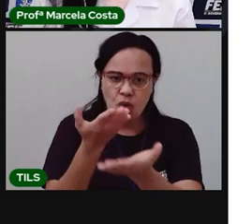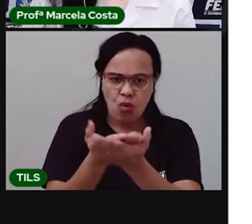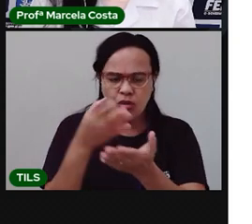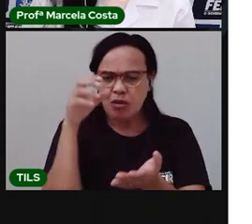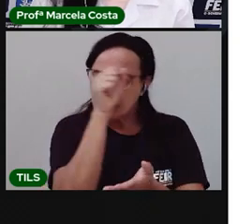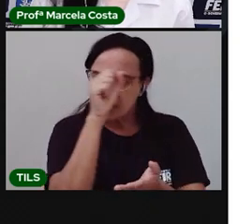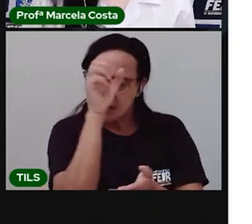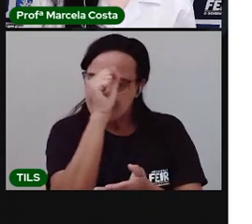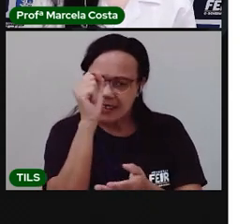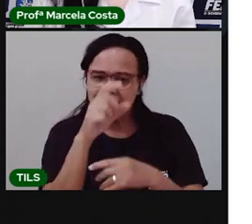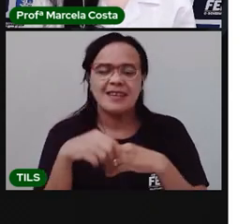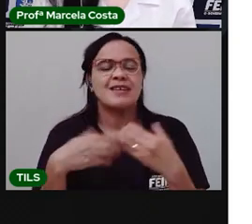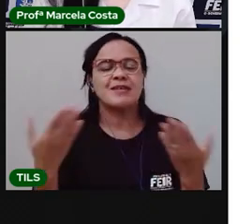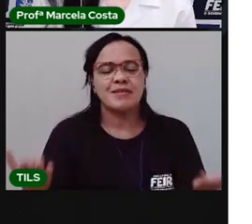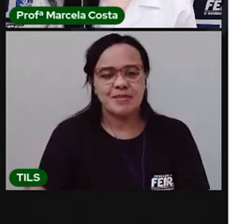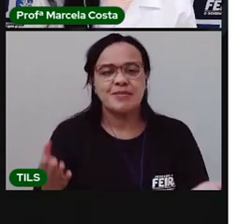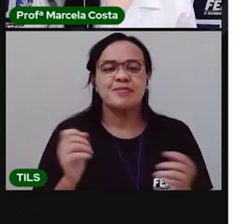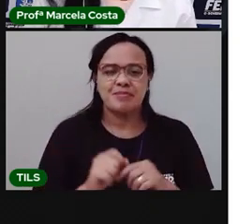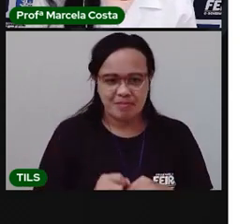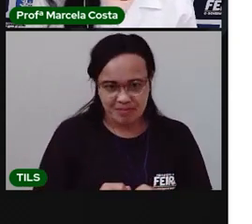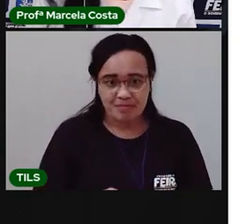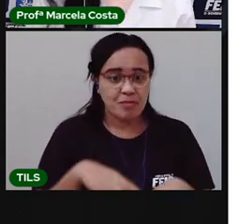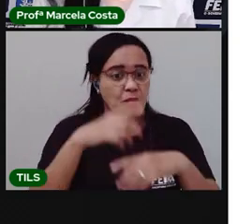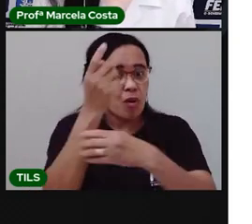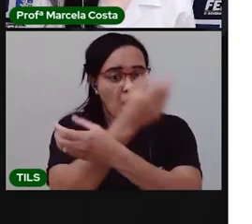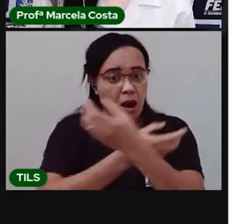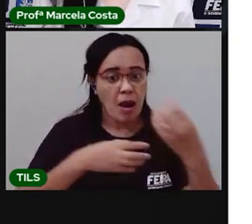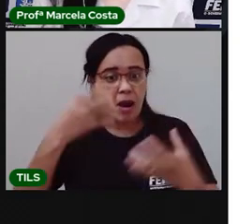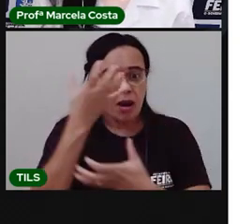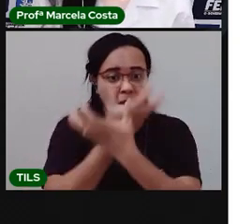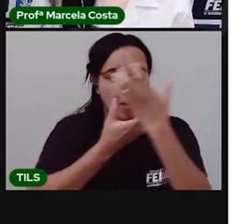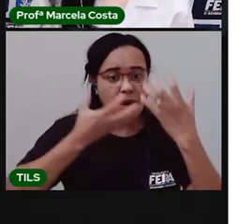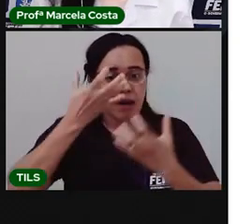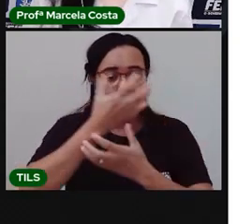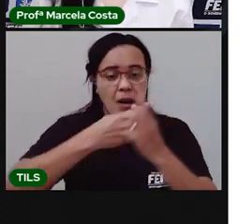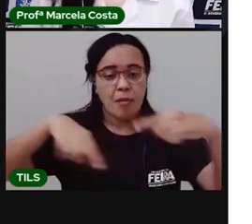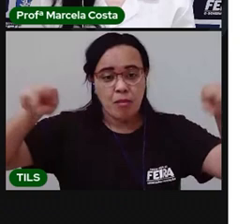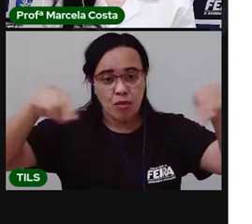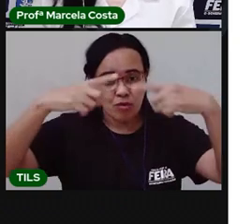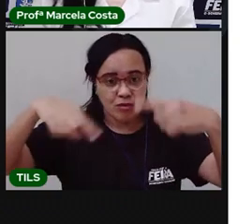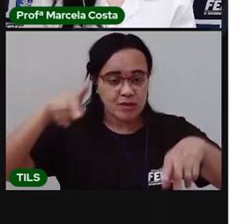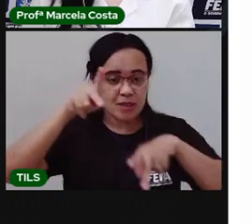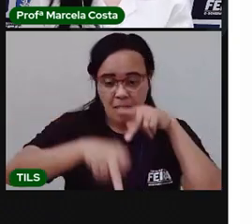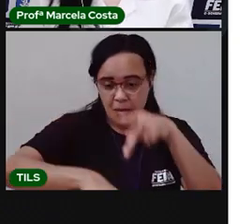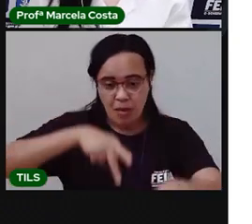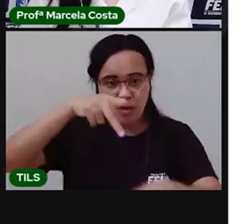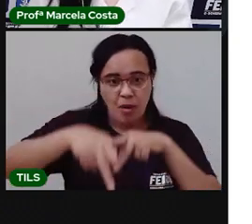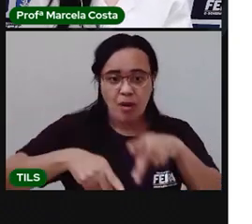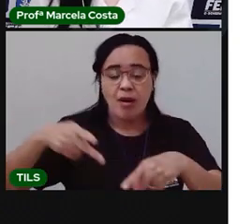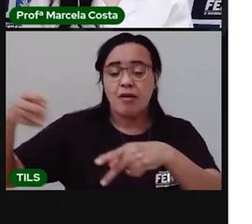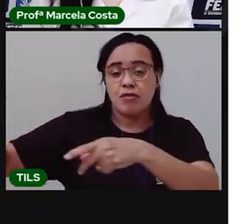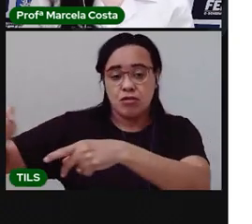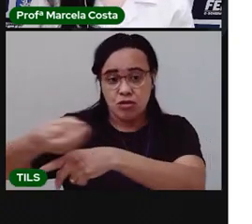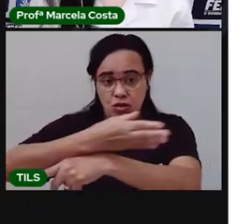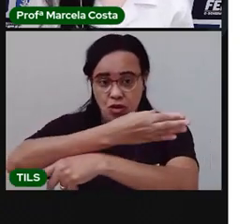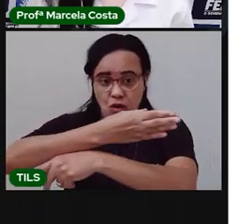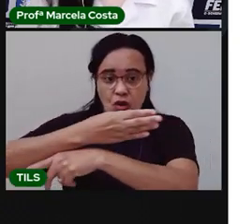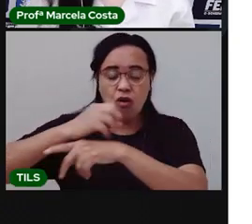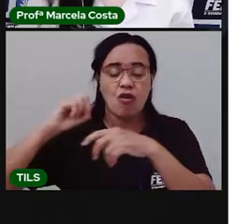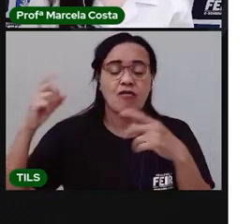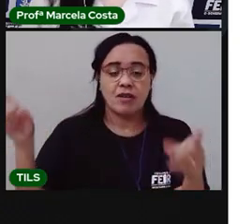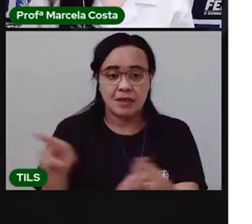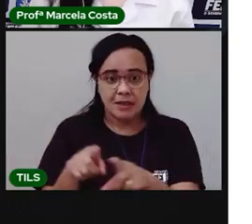aprender uma cantiga popular, uma cantiga nova. Vão aprender a identificar